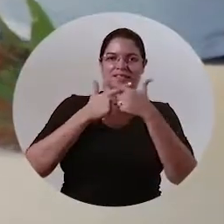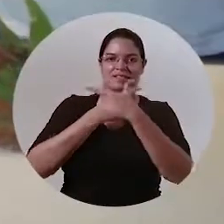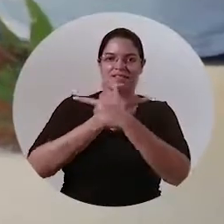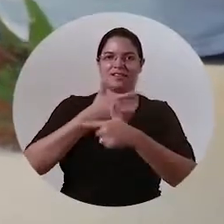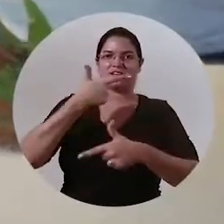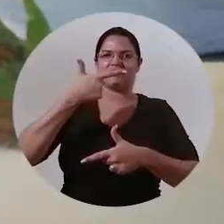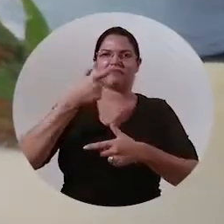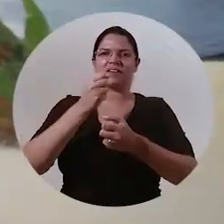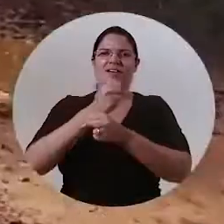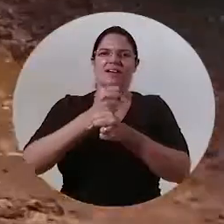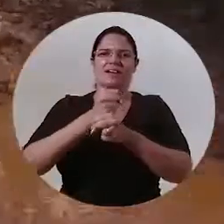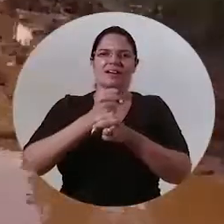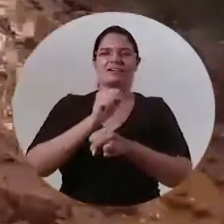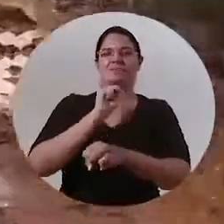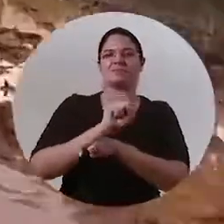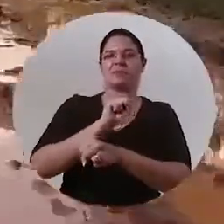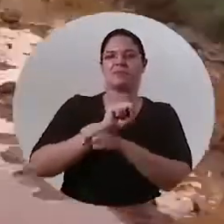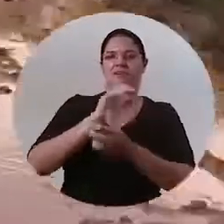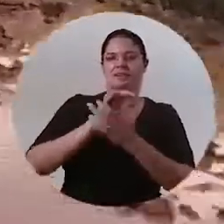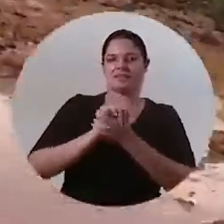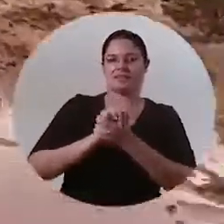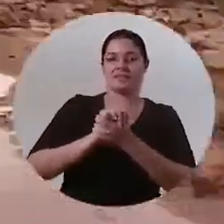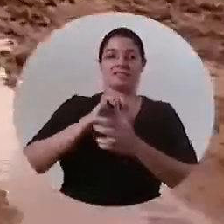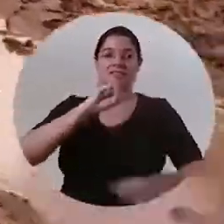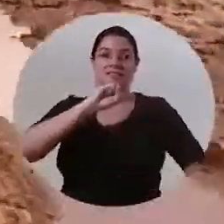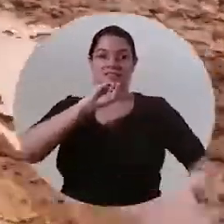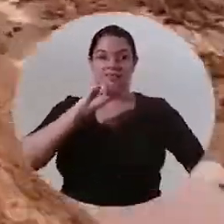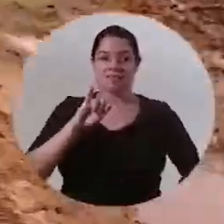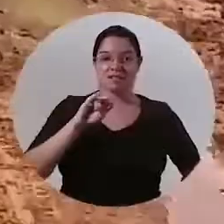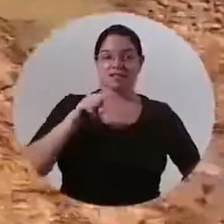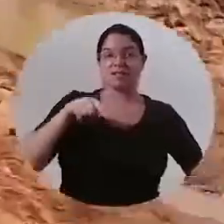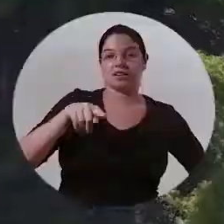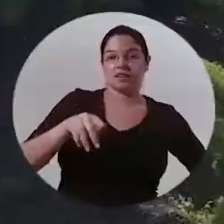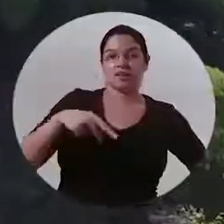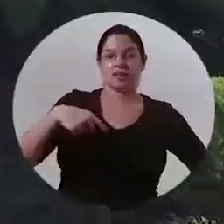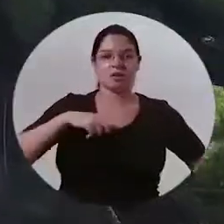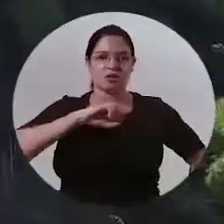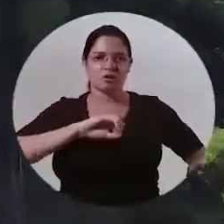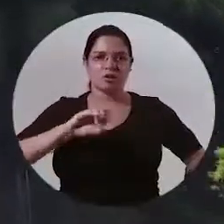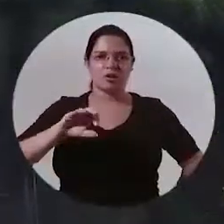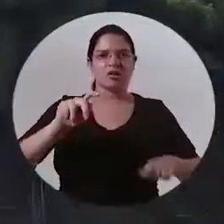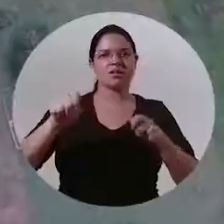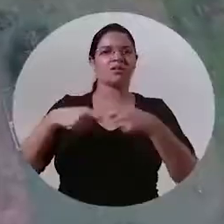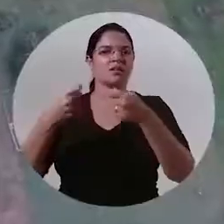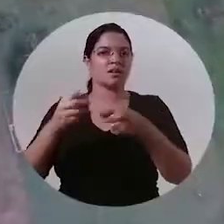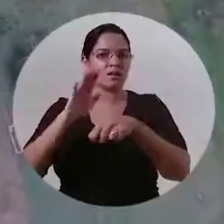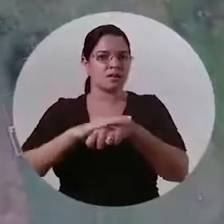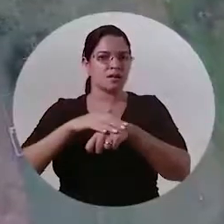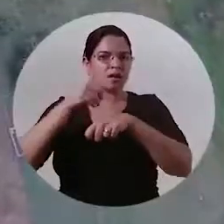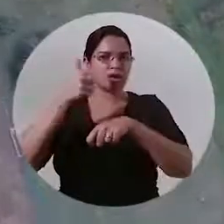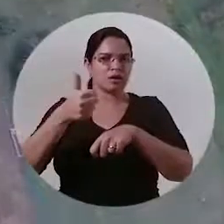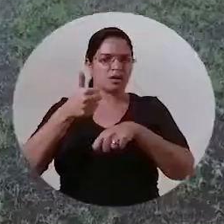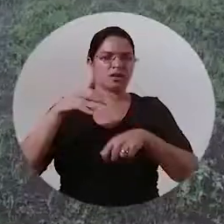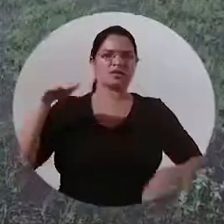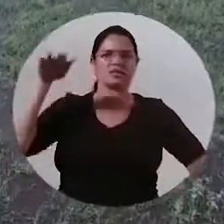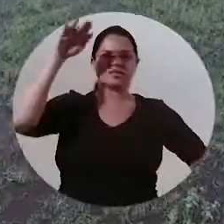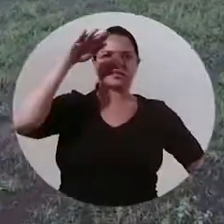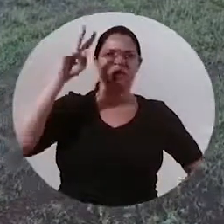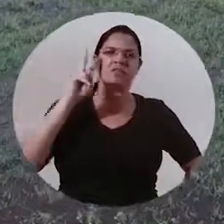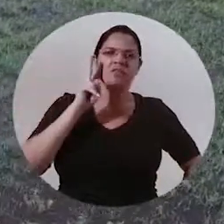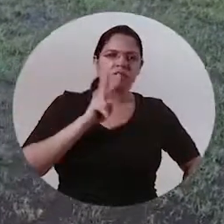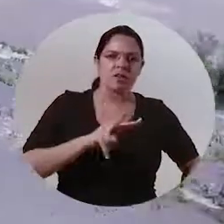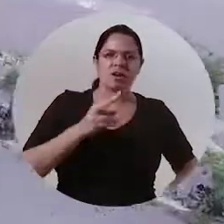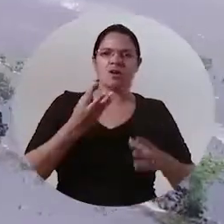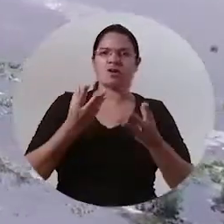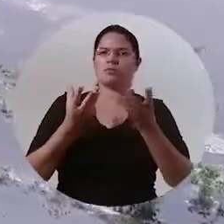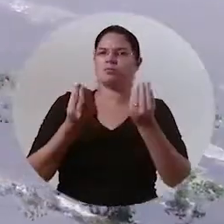e se debaixo corremos para oferecer o melhor de cima vi muitos lugares um